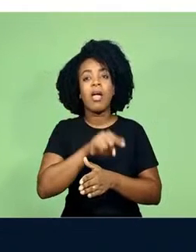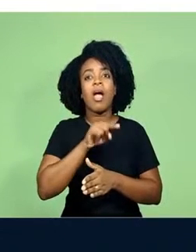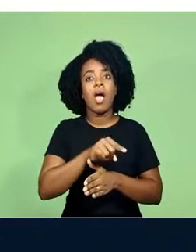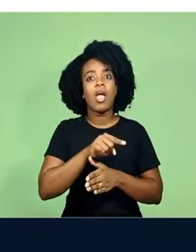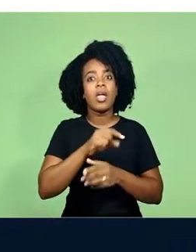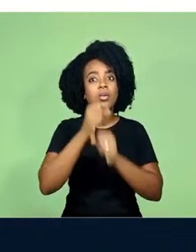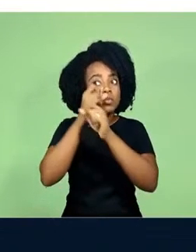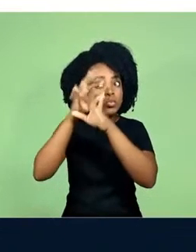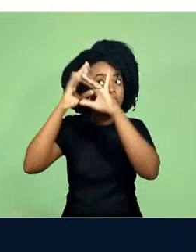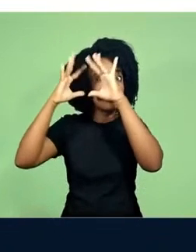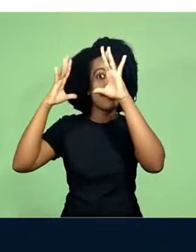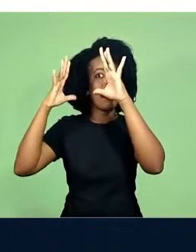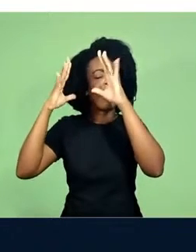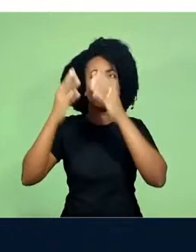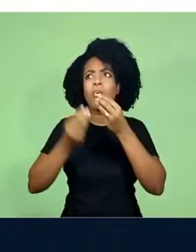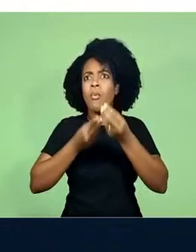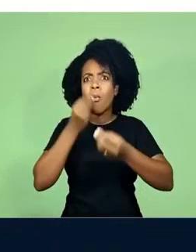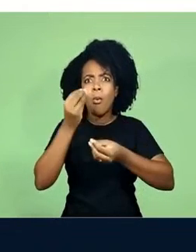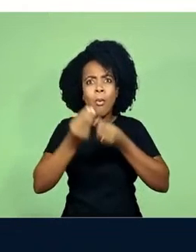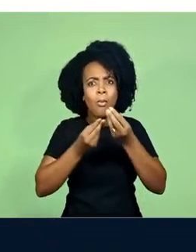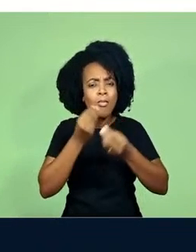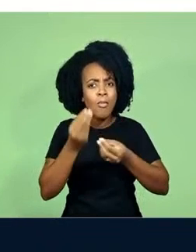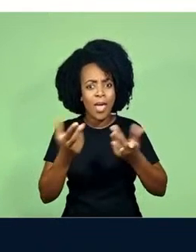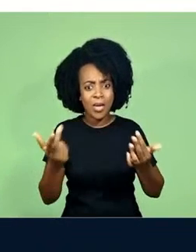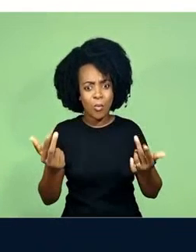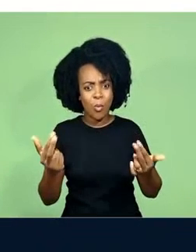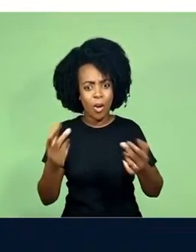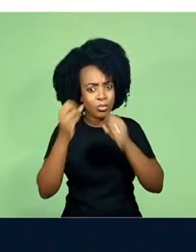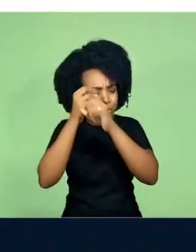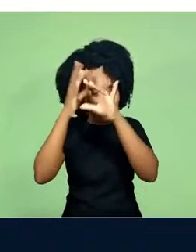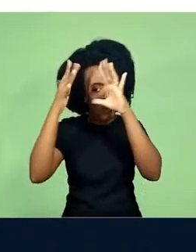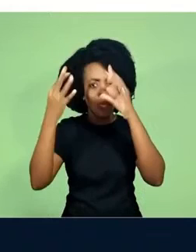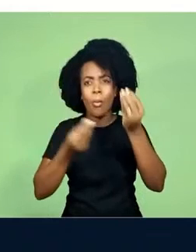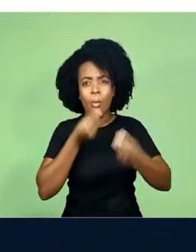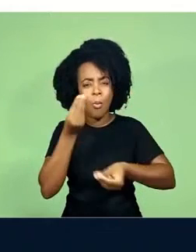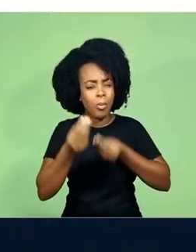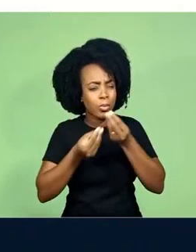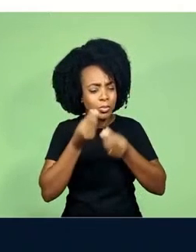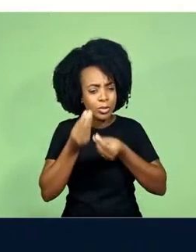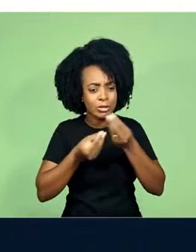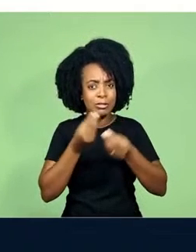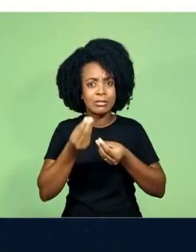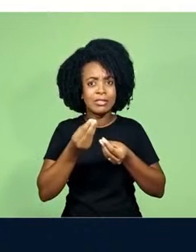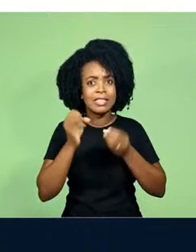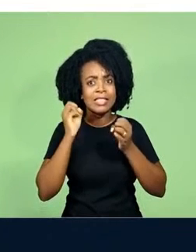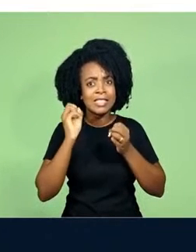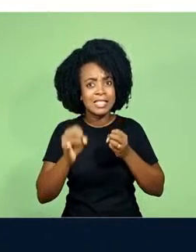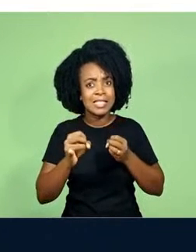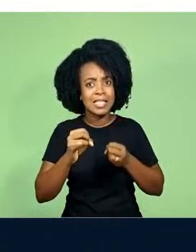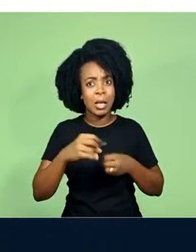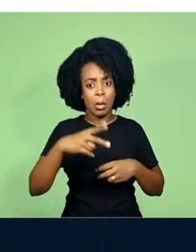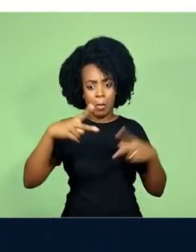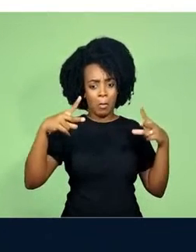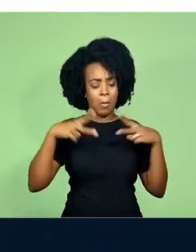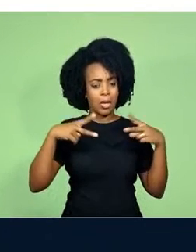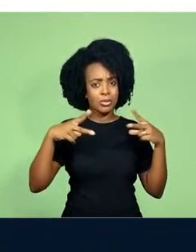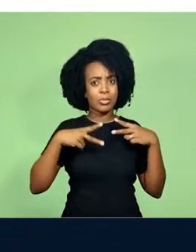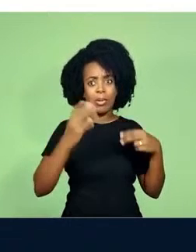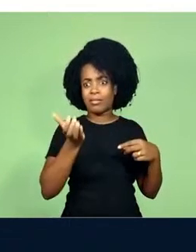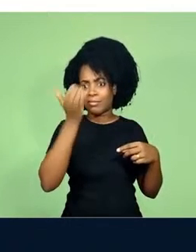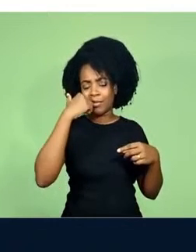tendo que ele sonhou com o unicórnio, como alguém saberia do sonho dele, nesse lugar máximo da nossa individualidade,